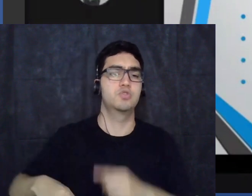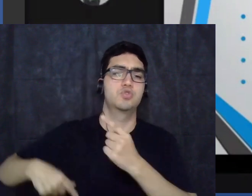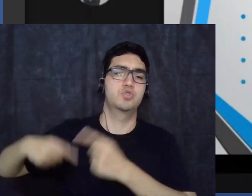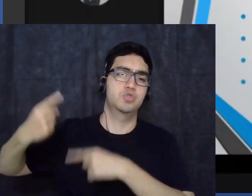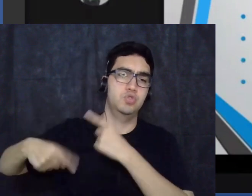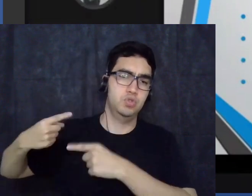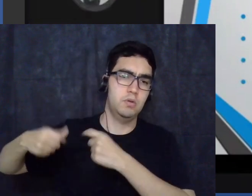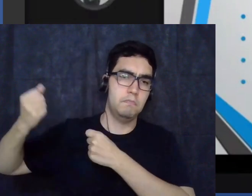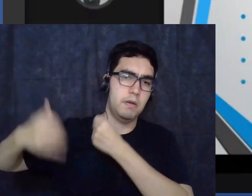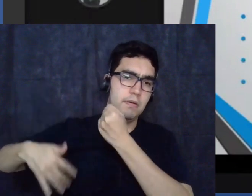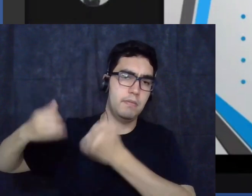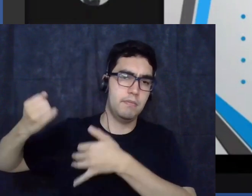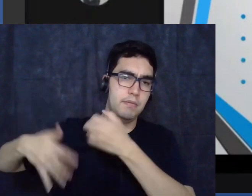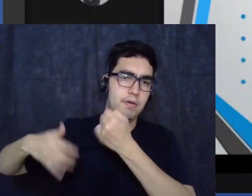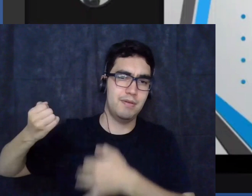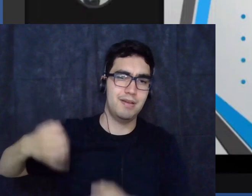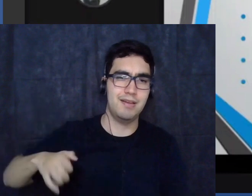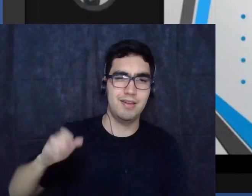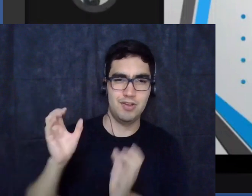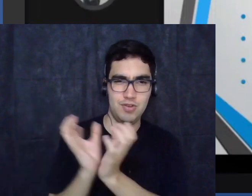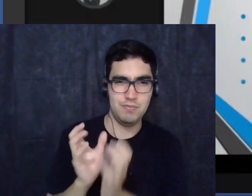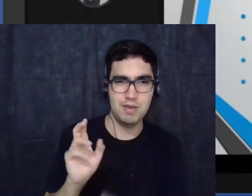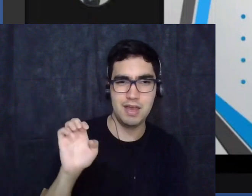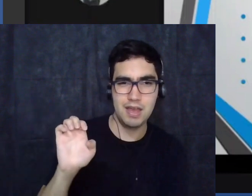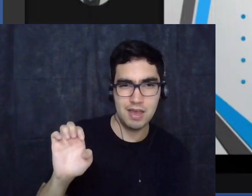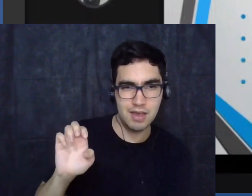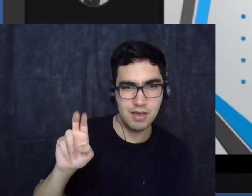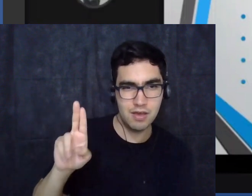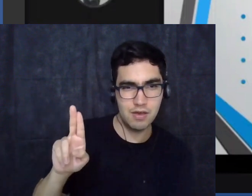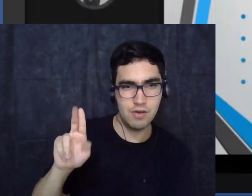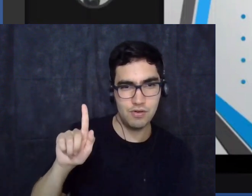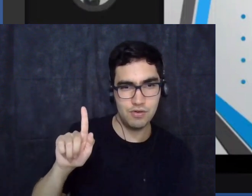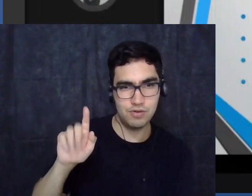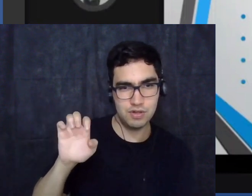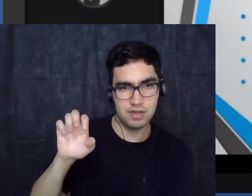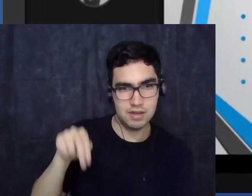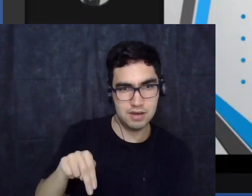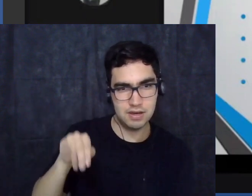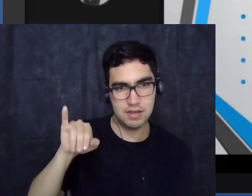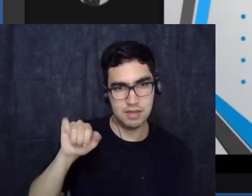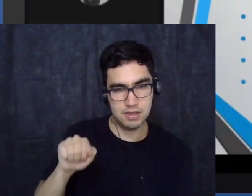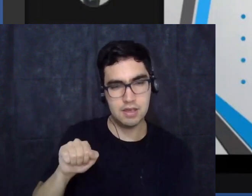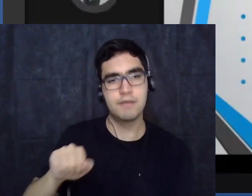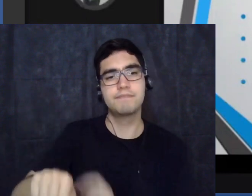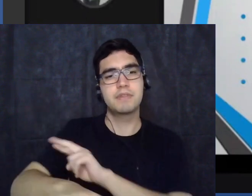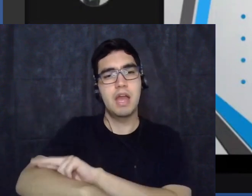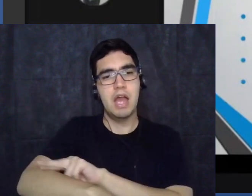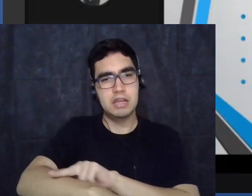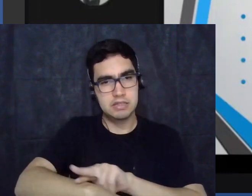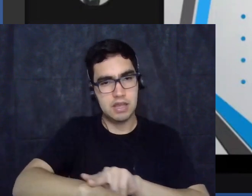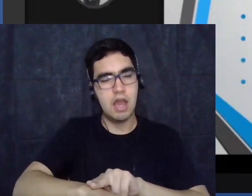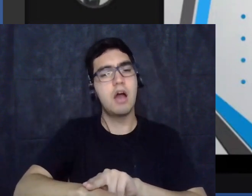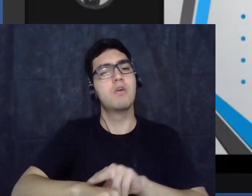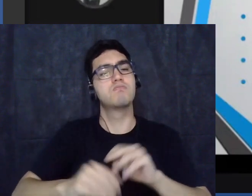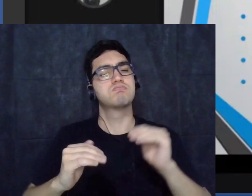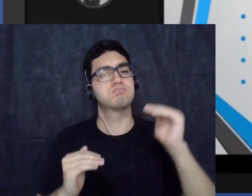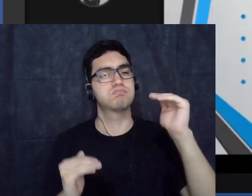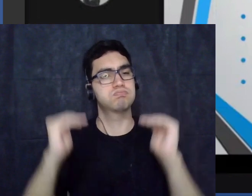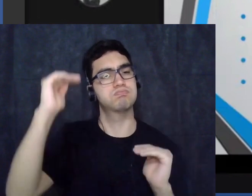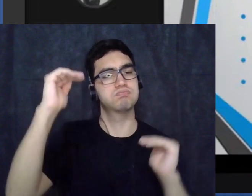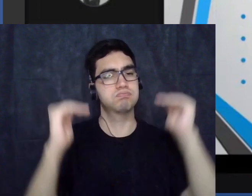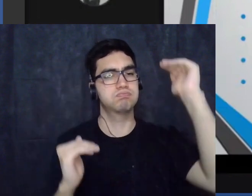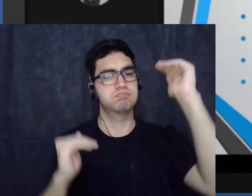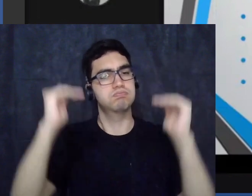eugenista racial de superioridade ou também